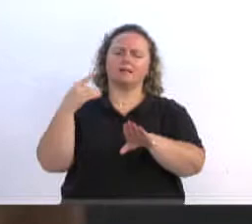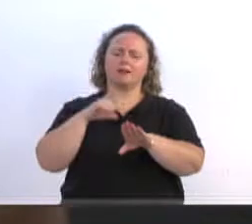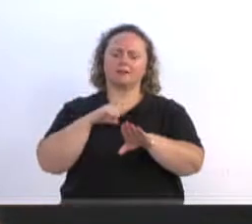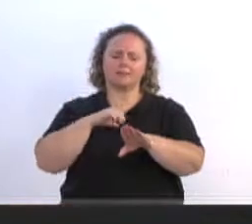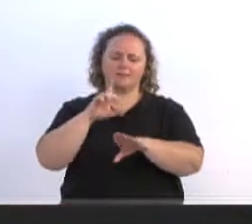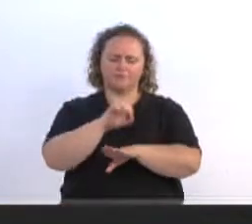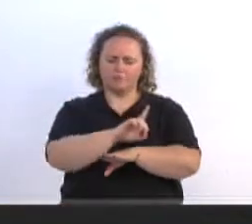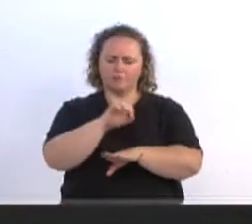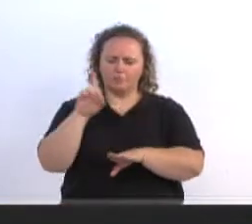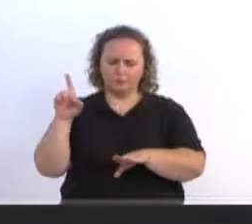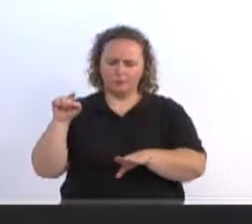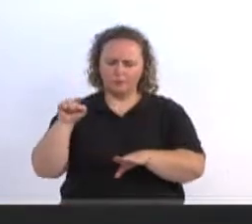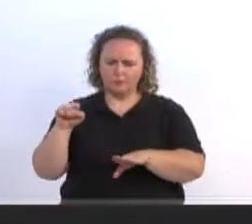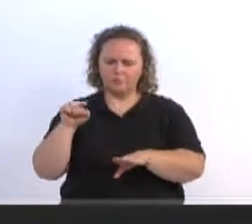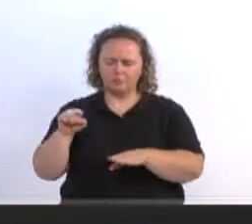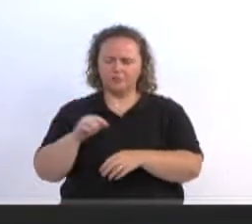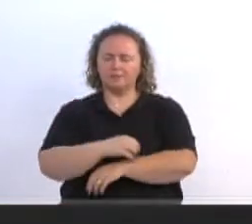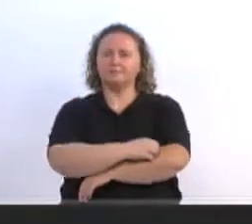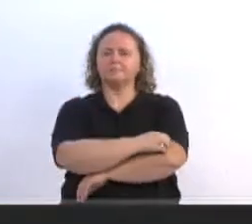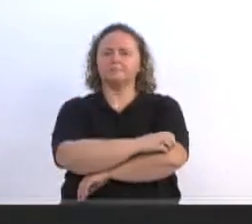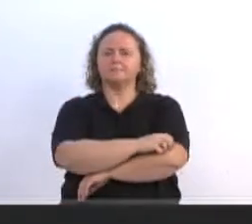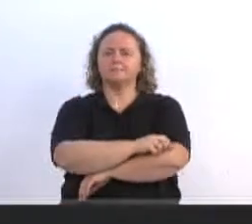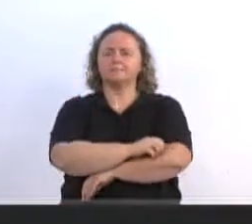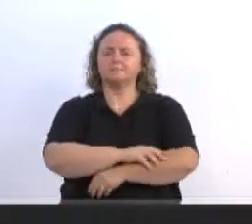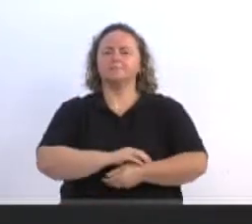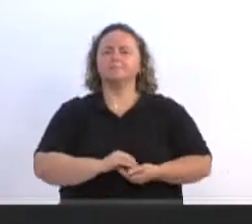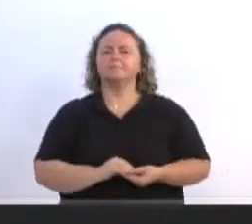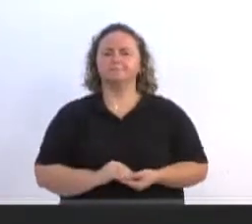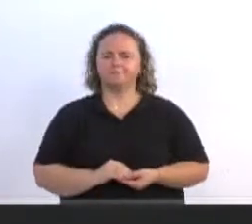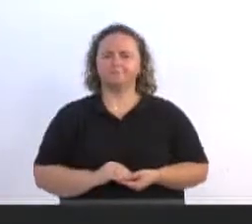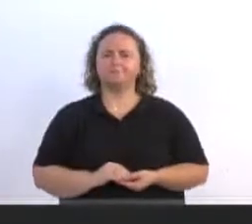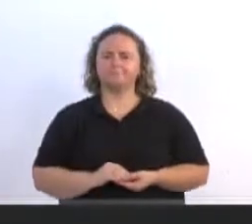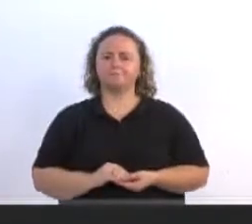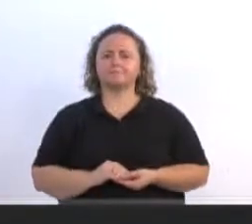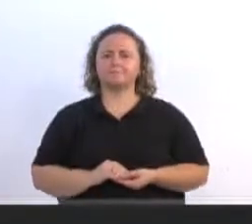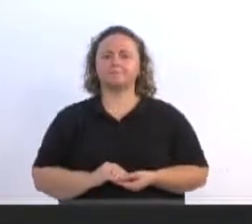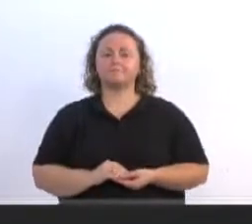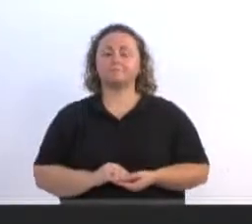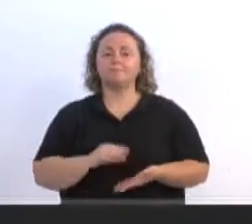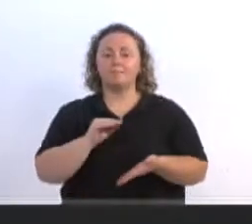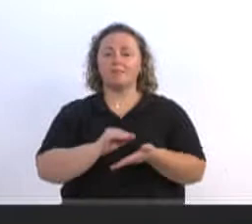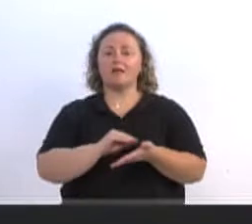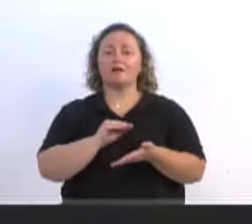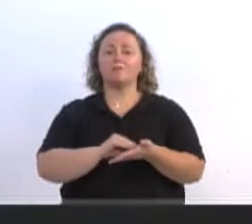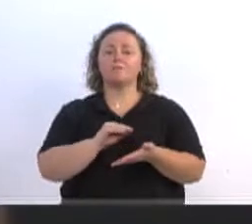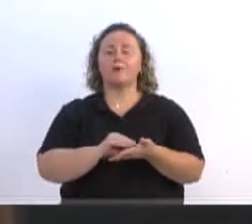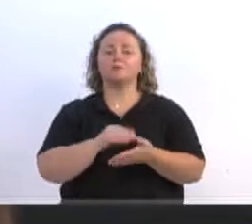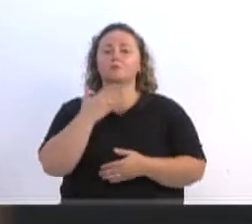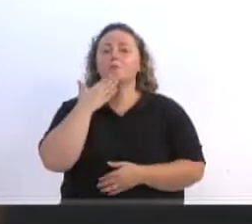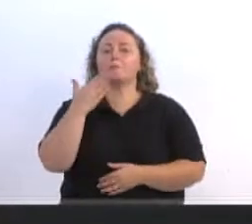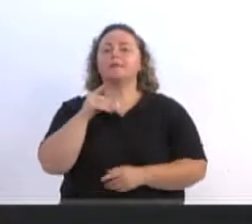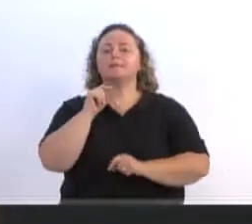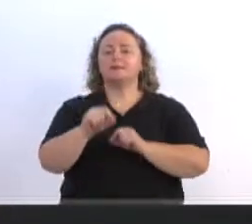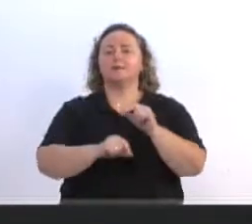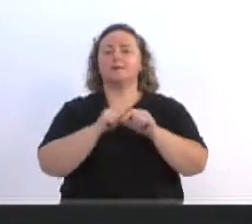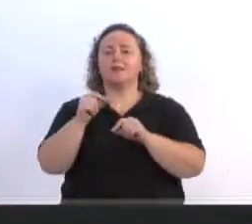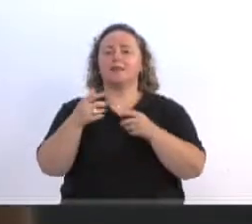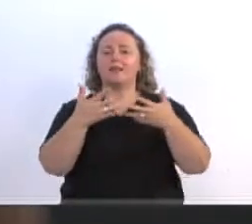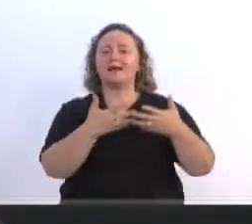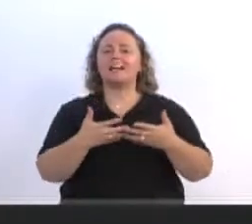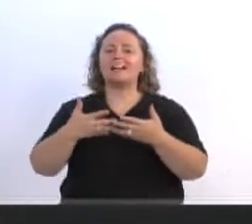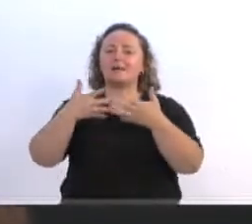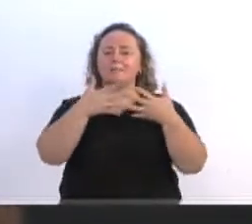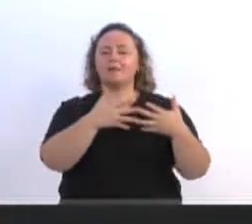final de semana, não foi passado o caminhão pipa naquela região. Então, eu peço encarecidamente à